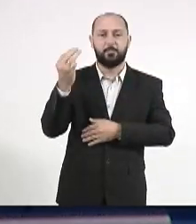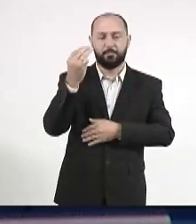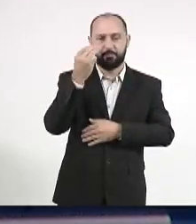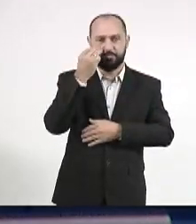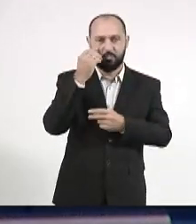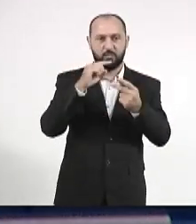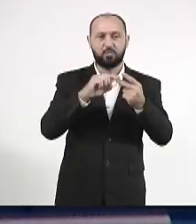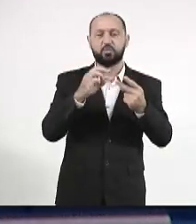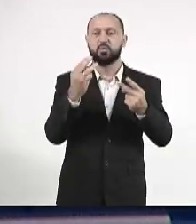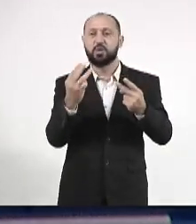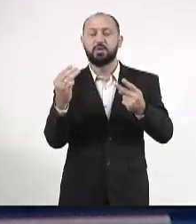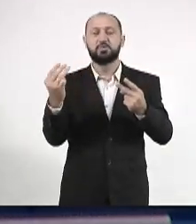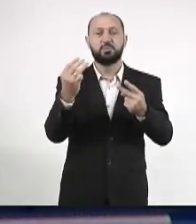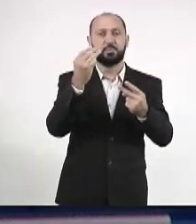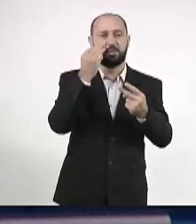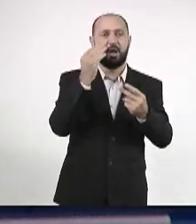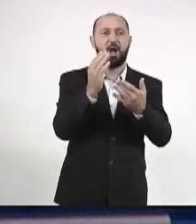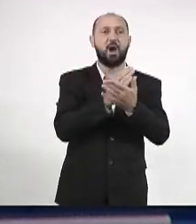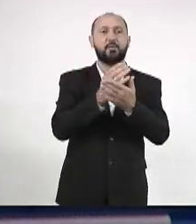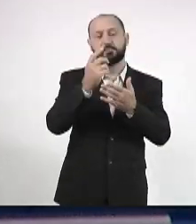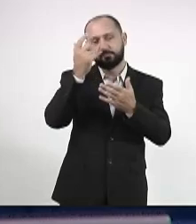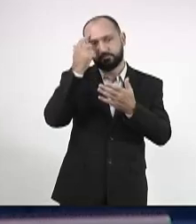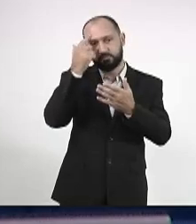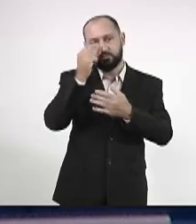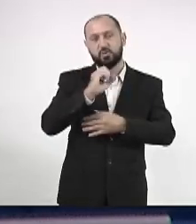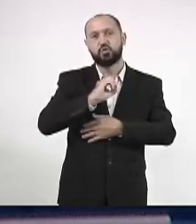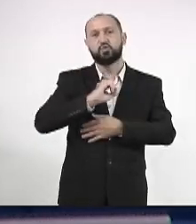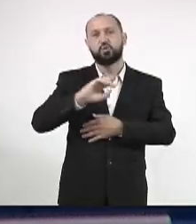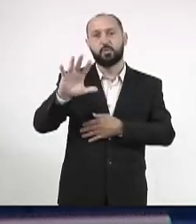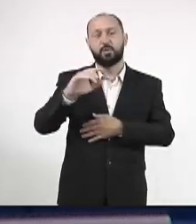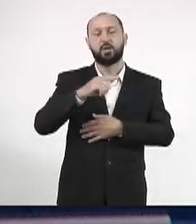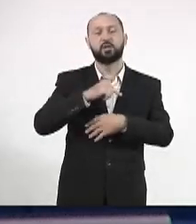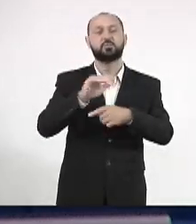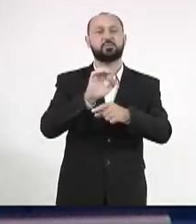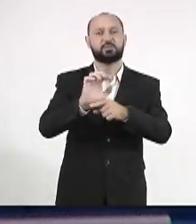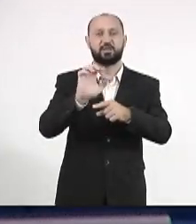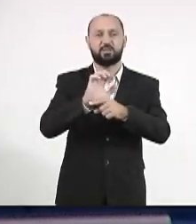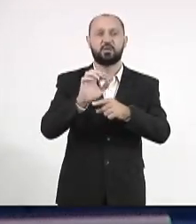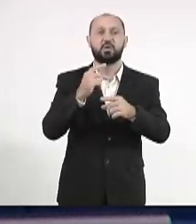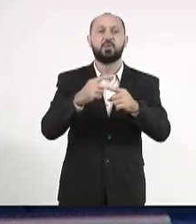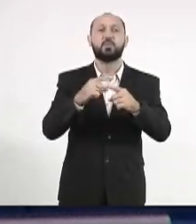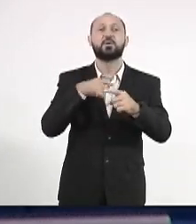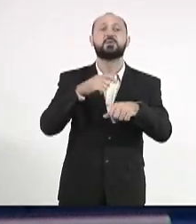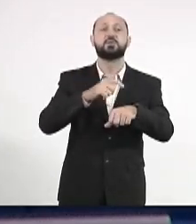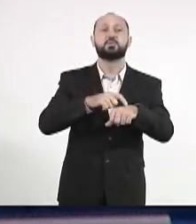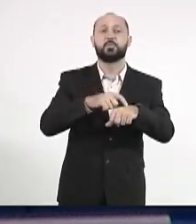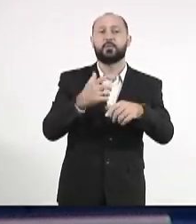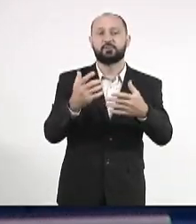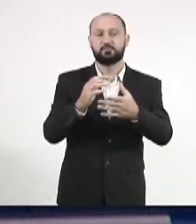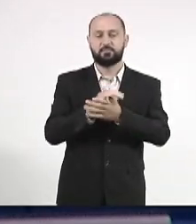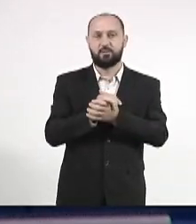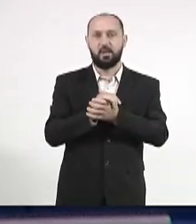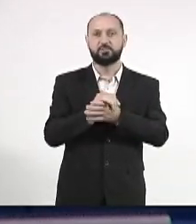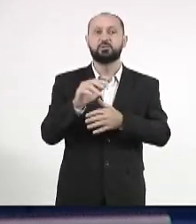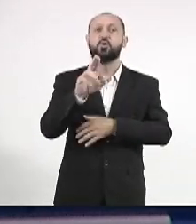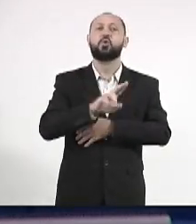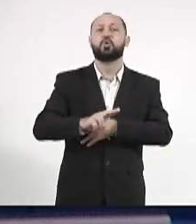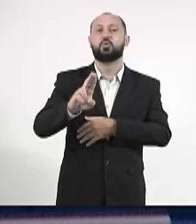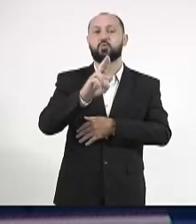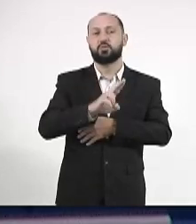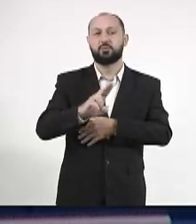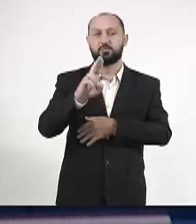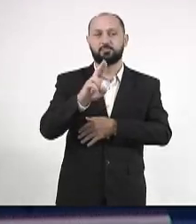outros 3 milhões. Algumas estão pensando até embora daqui do Estado por causa dessa situação. Então, esses usuários,